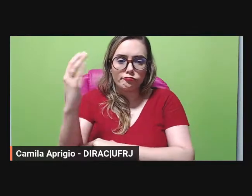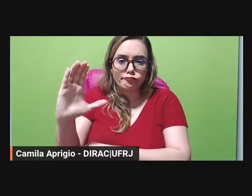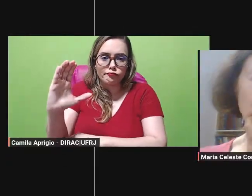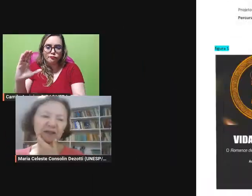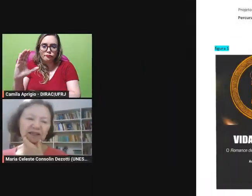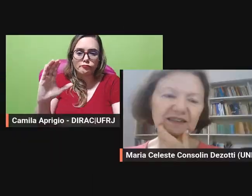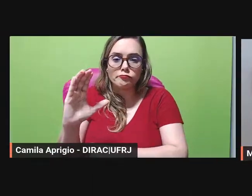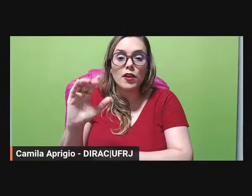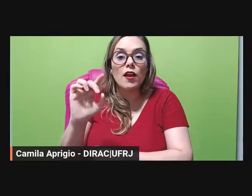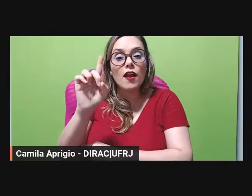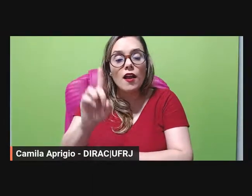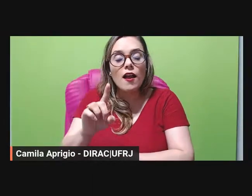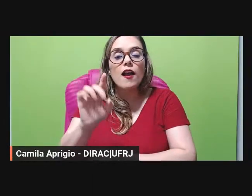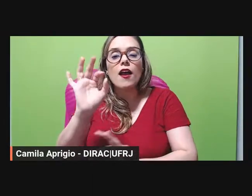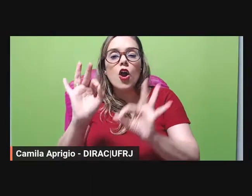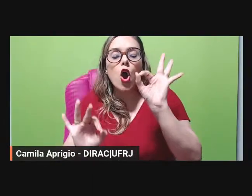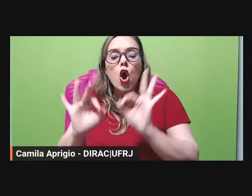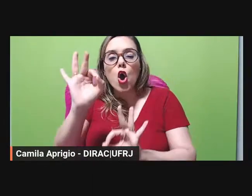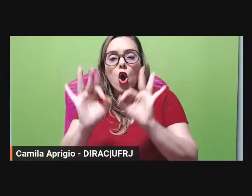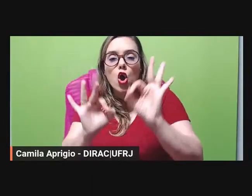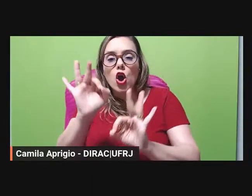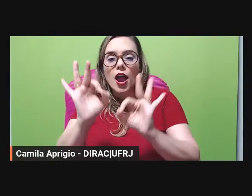organizado pela Adriane